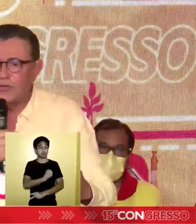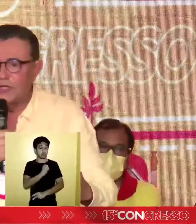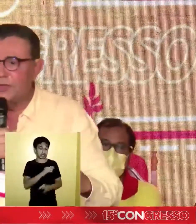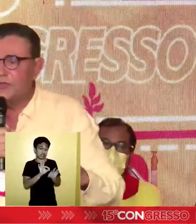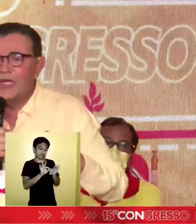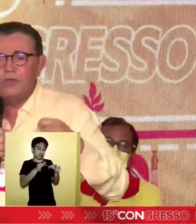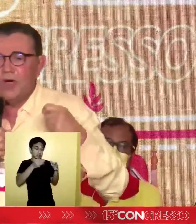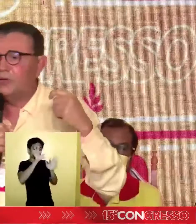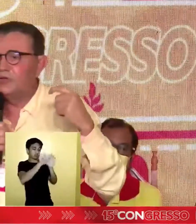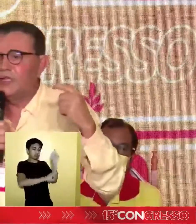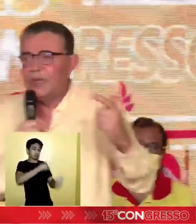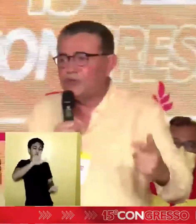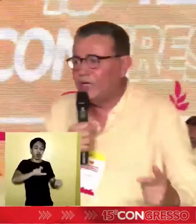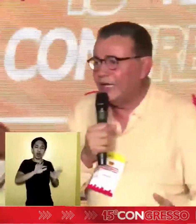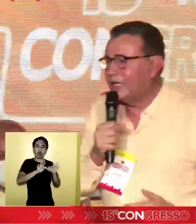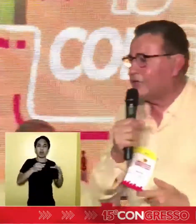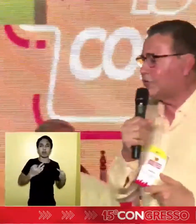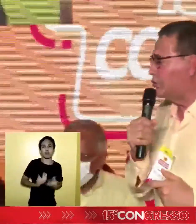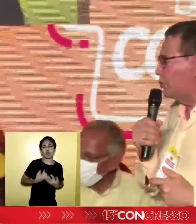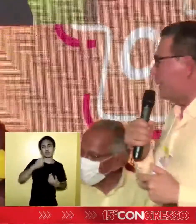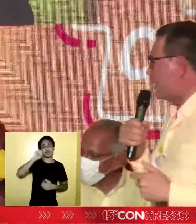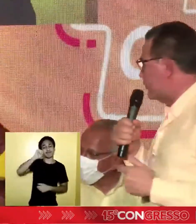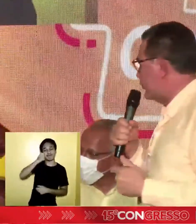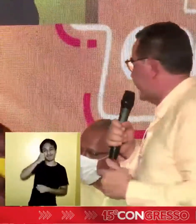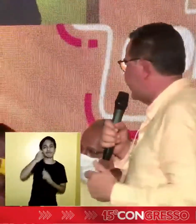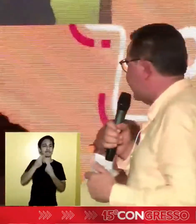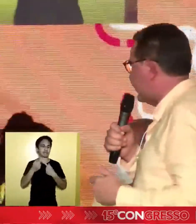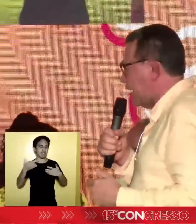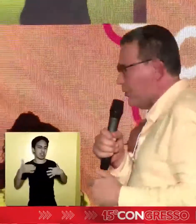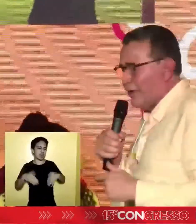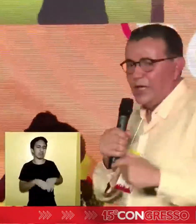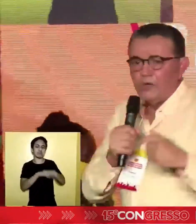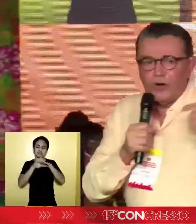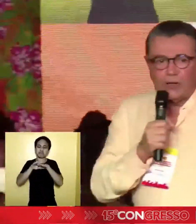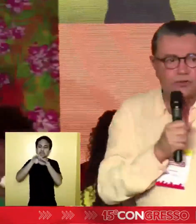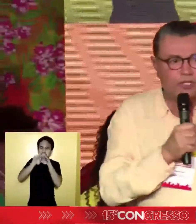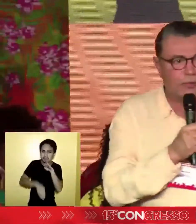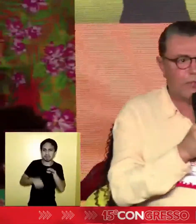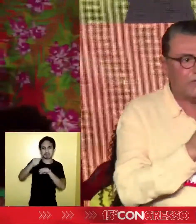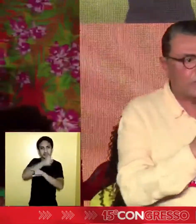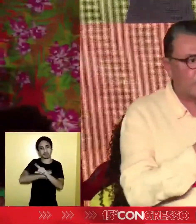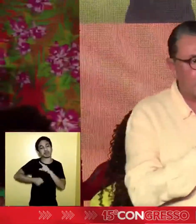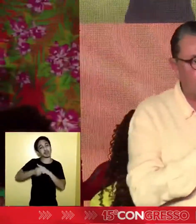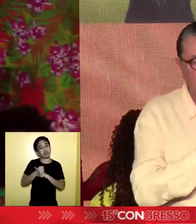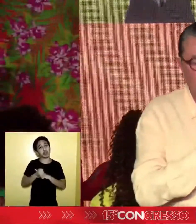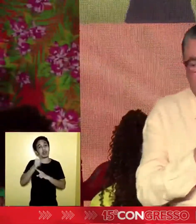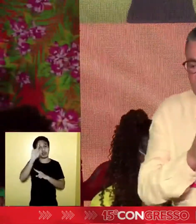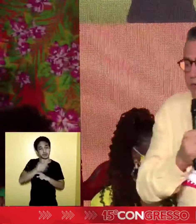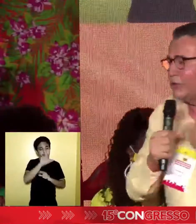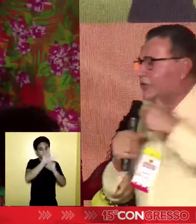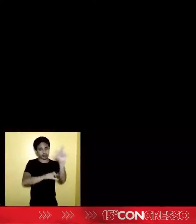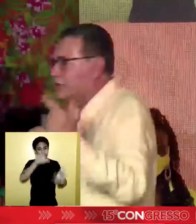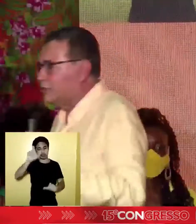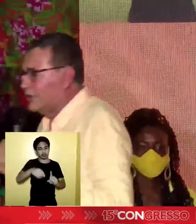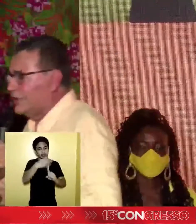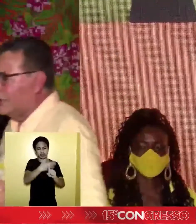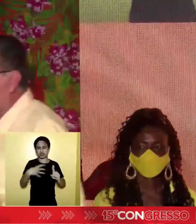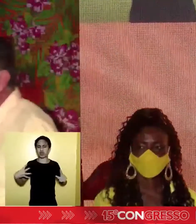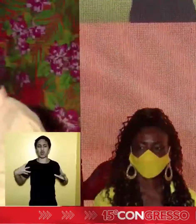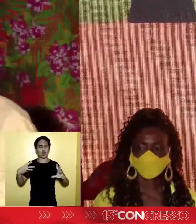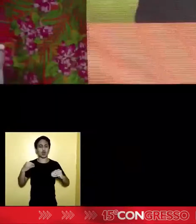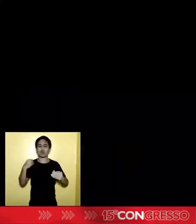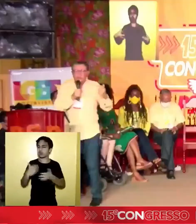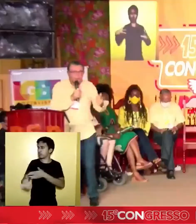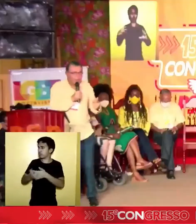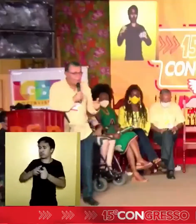pessoas simples, foi a luta de pessoas negras contra o preconceito social, foi a luta de pessoas LGBTs, foi a luta de pessoas de toda